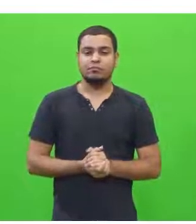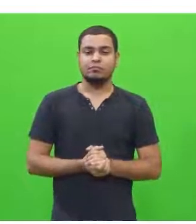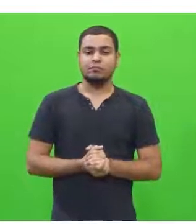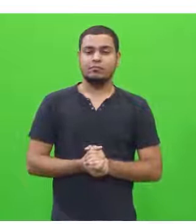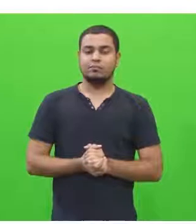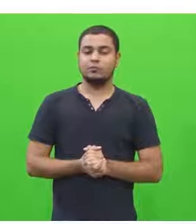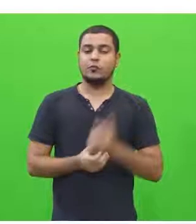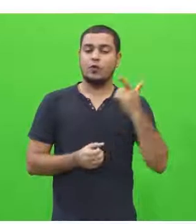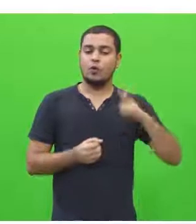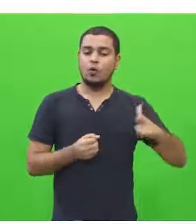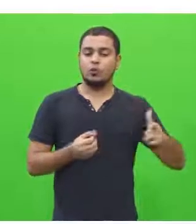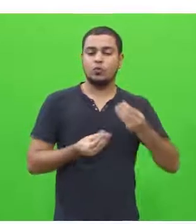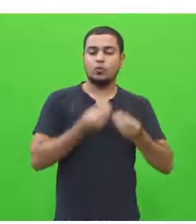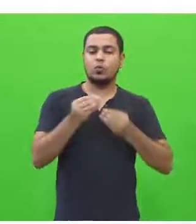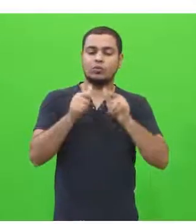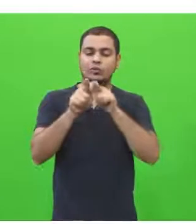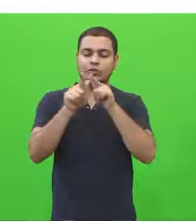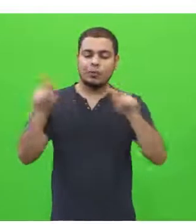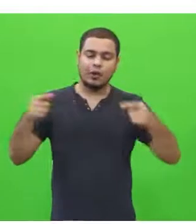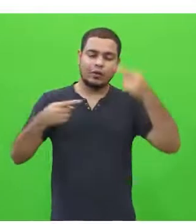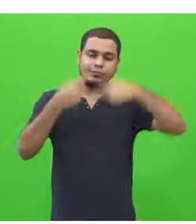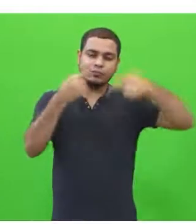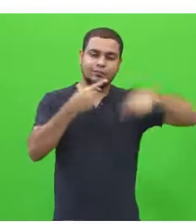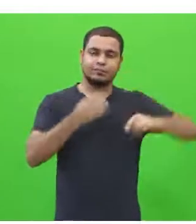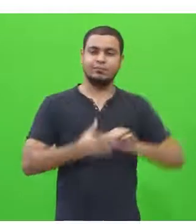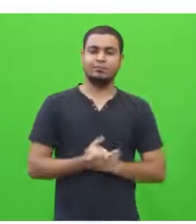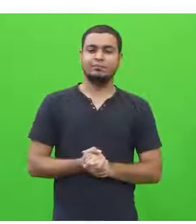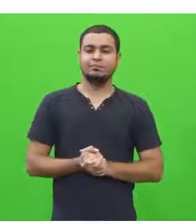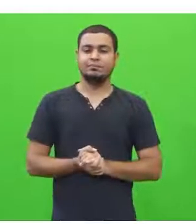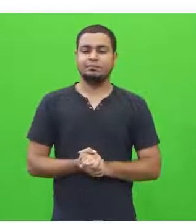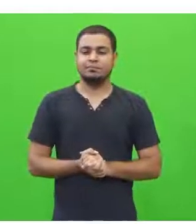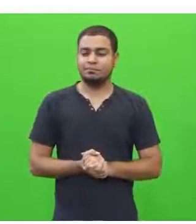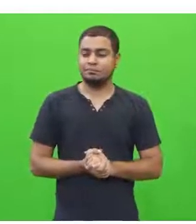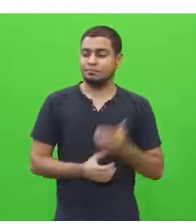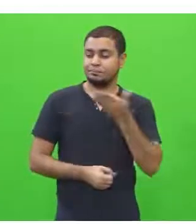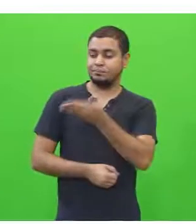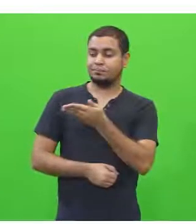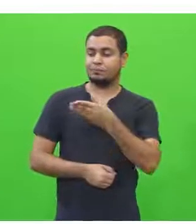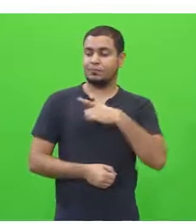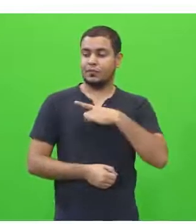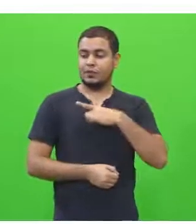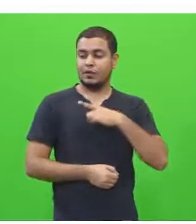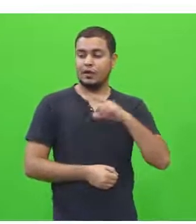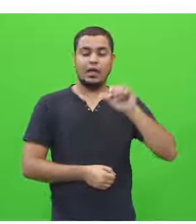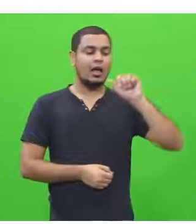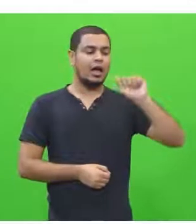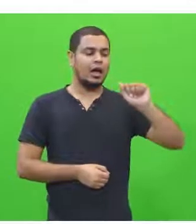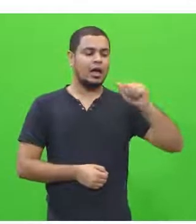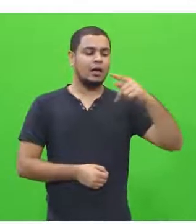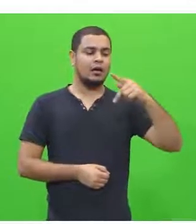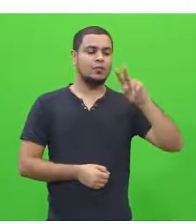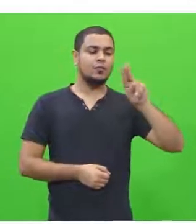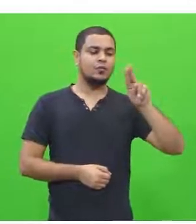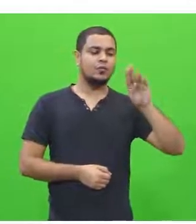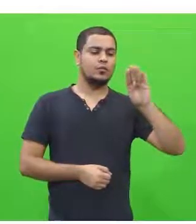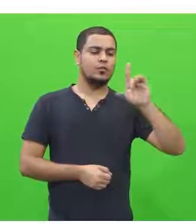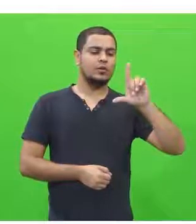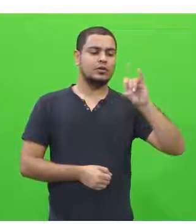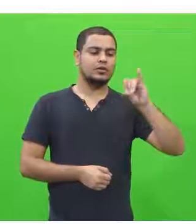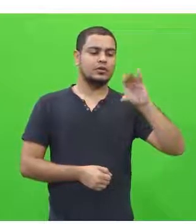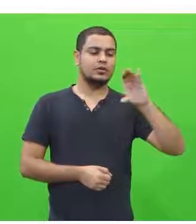desvios gramaticais? Nós temos aí a publicidades infantil.